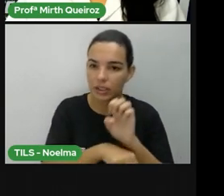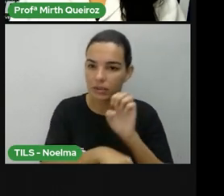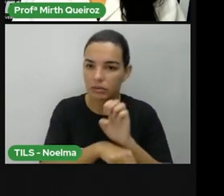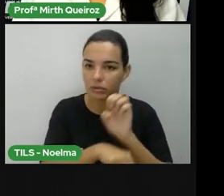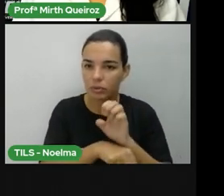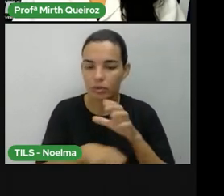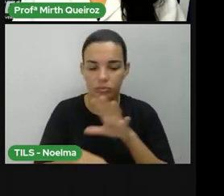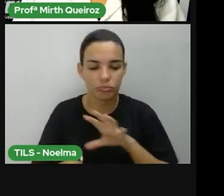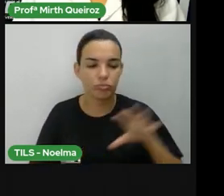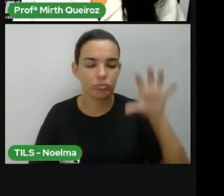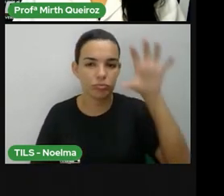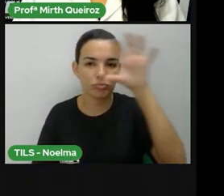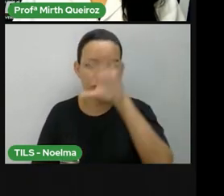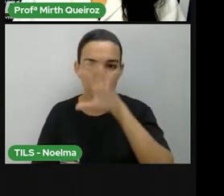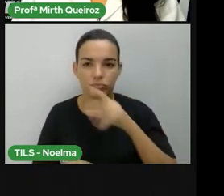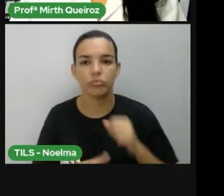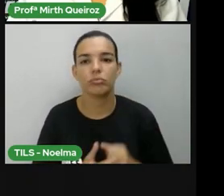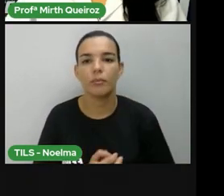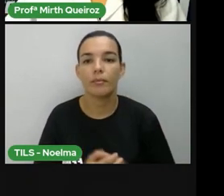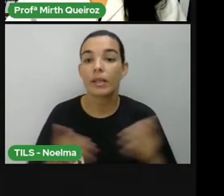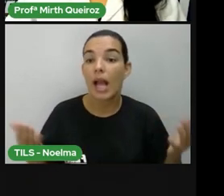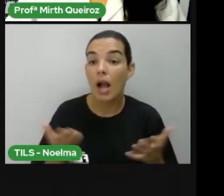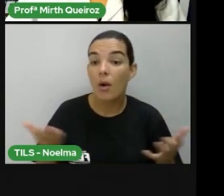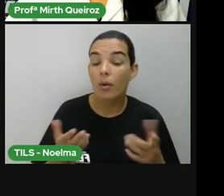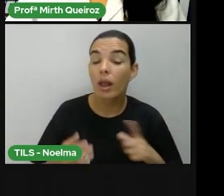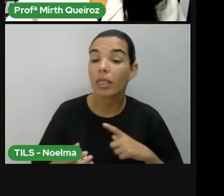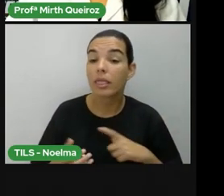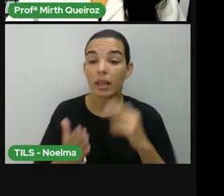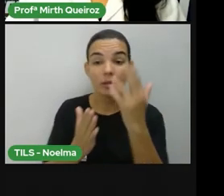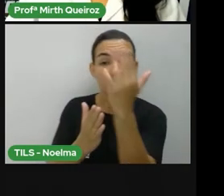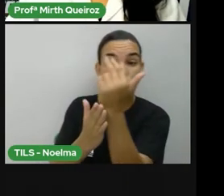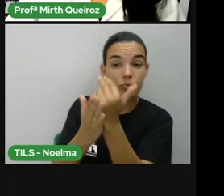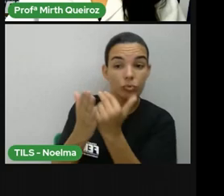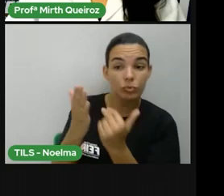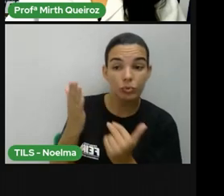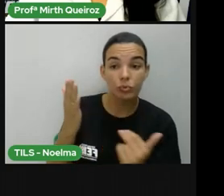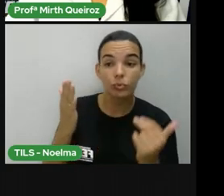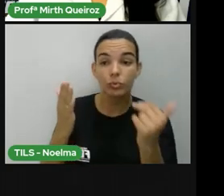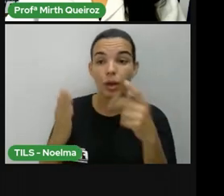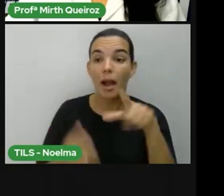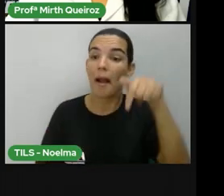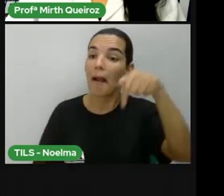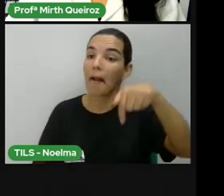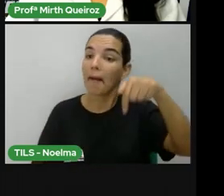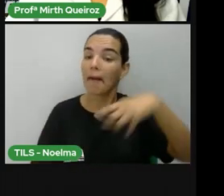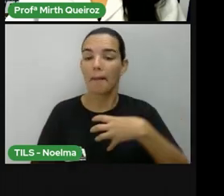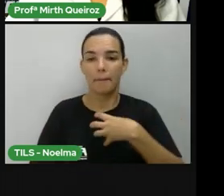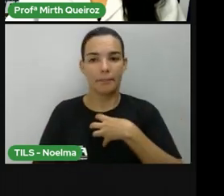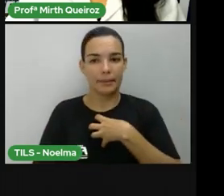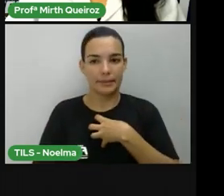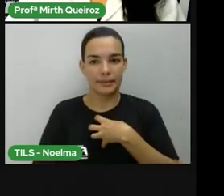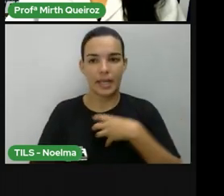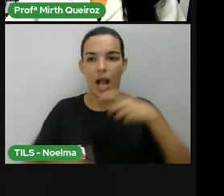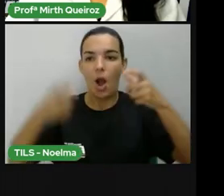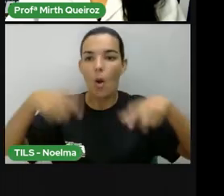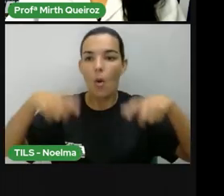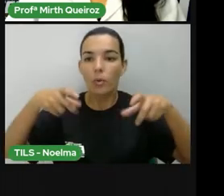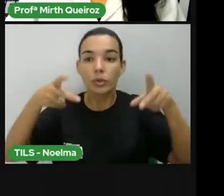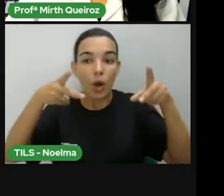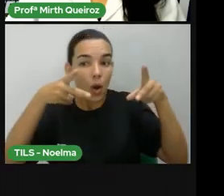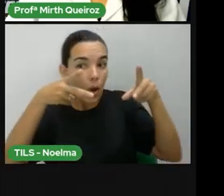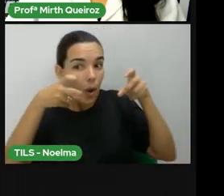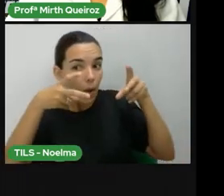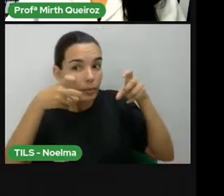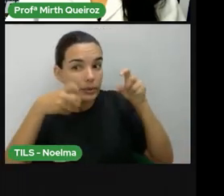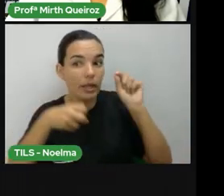cada região. E temos o mapa da Bahia, onde nós podemos observar